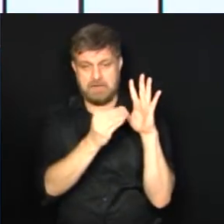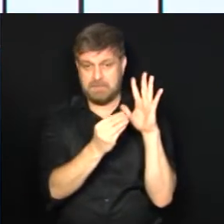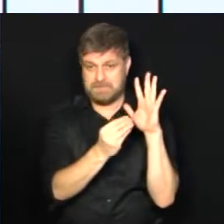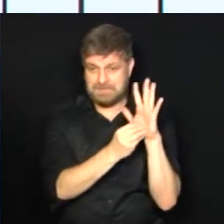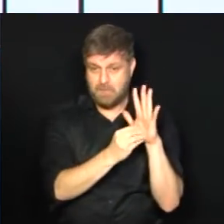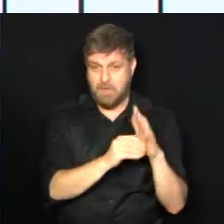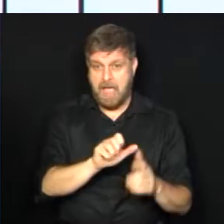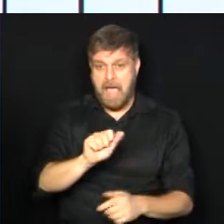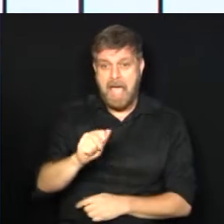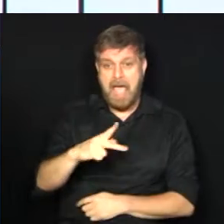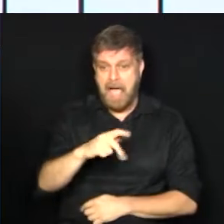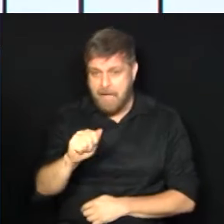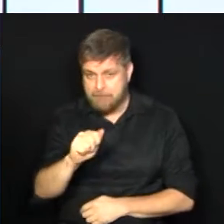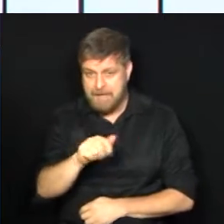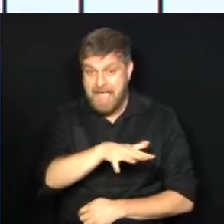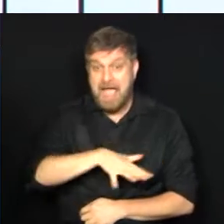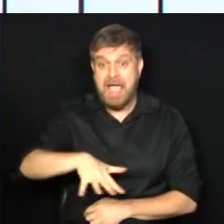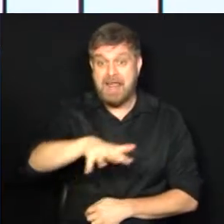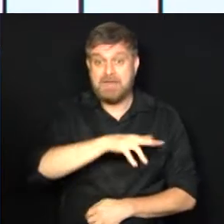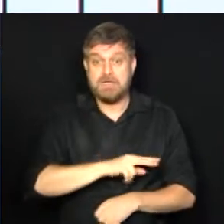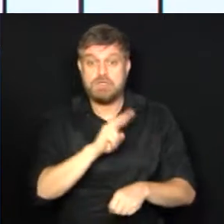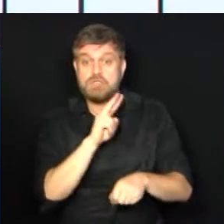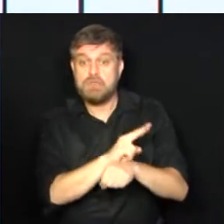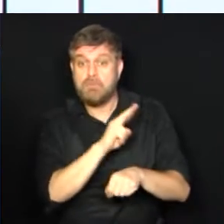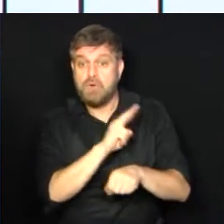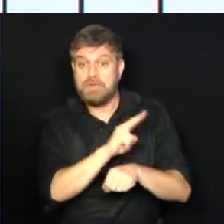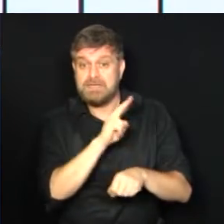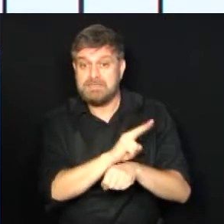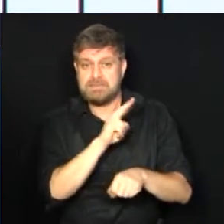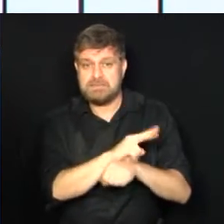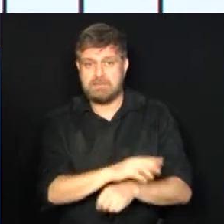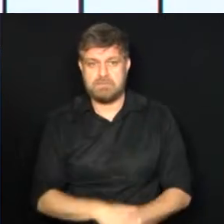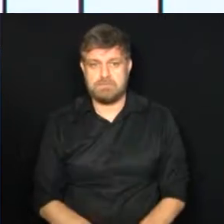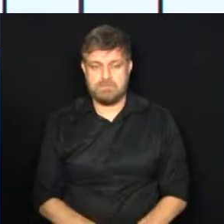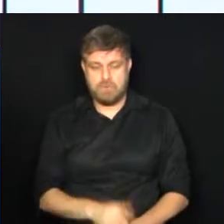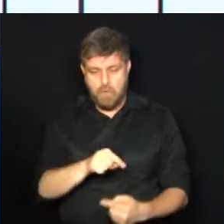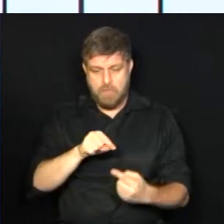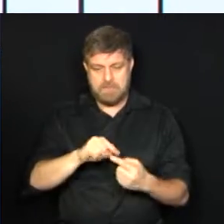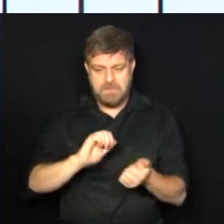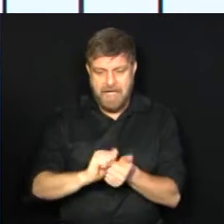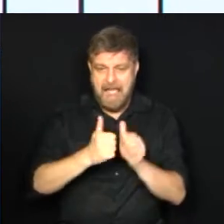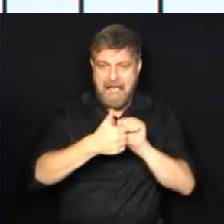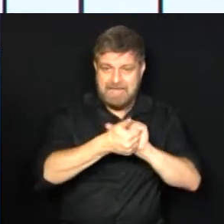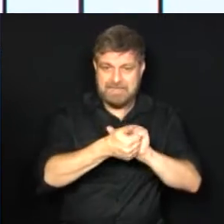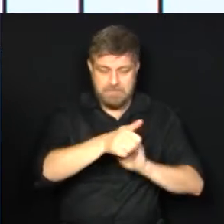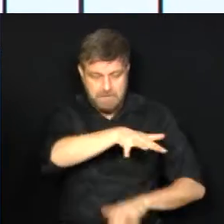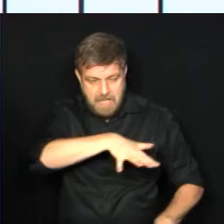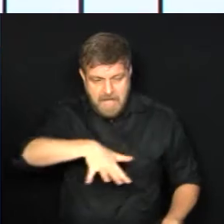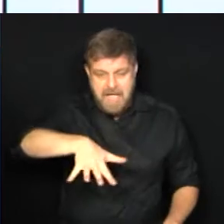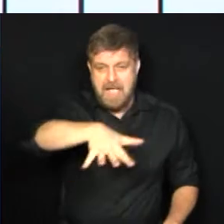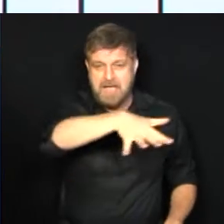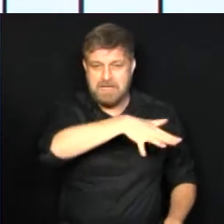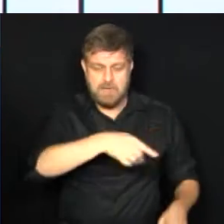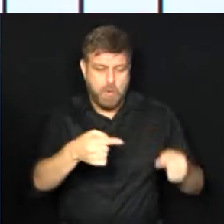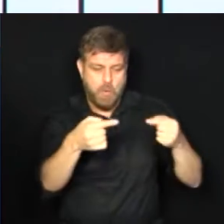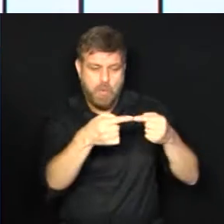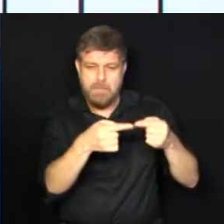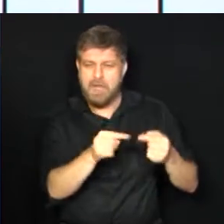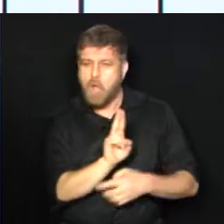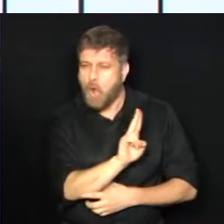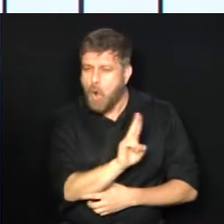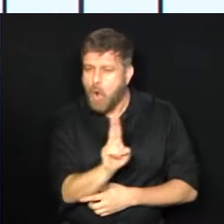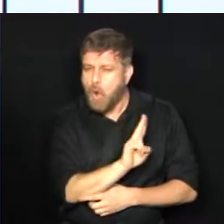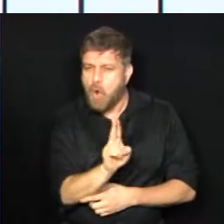área de proteção ambiental. Então, justamente para adequar essas áreas no que diz respeito à denominação